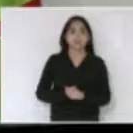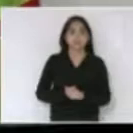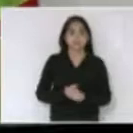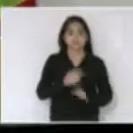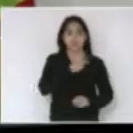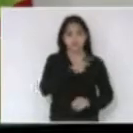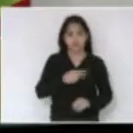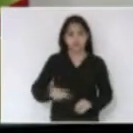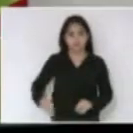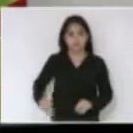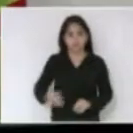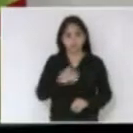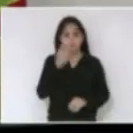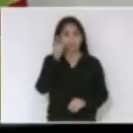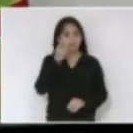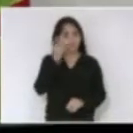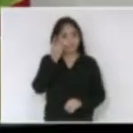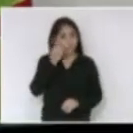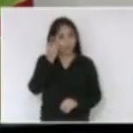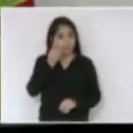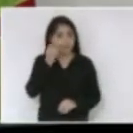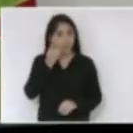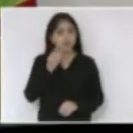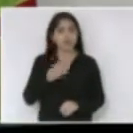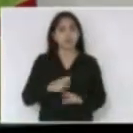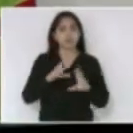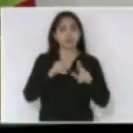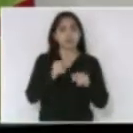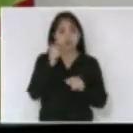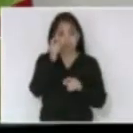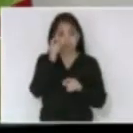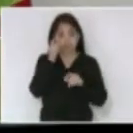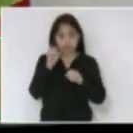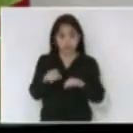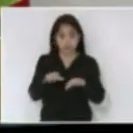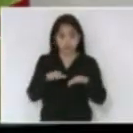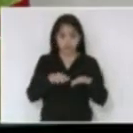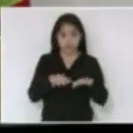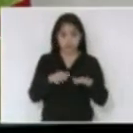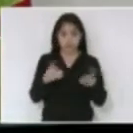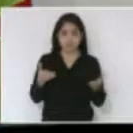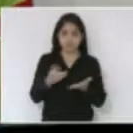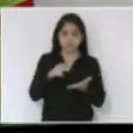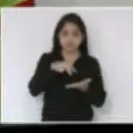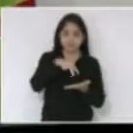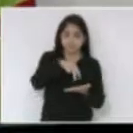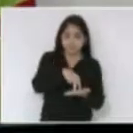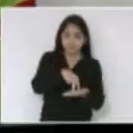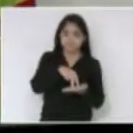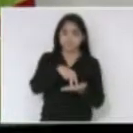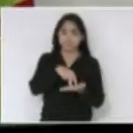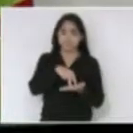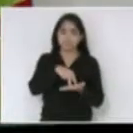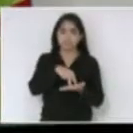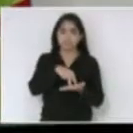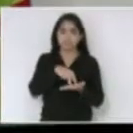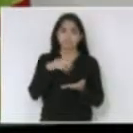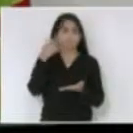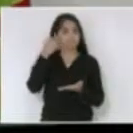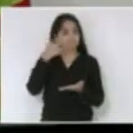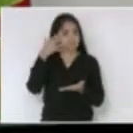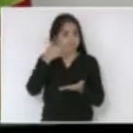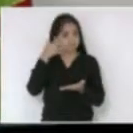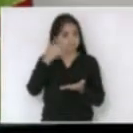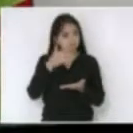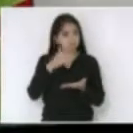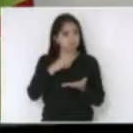senhor presidente todos os deputados e deputadas a todos que nos acompanham vou ocupar esta tribuna hoje para fazer uma